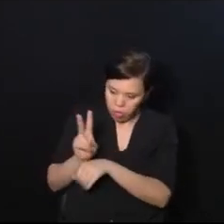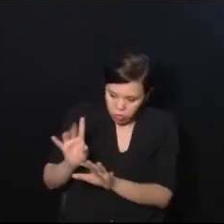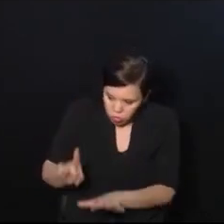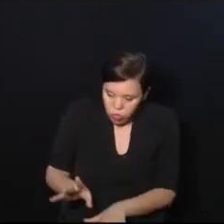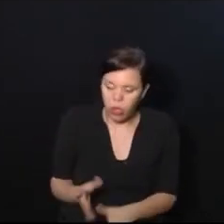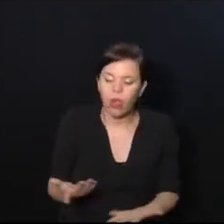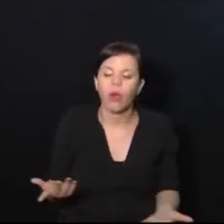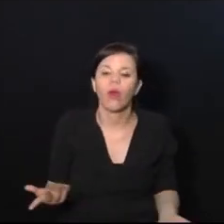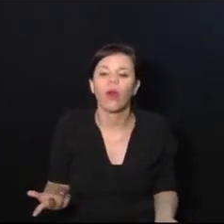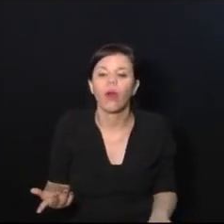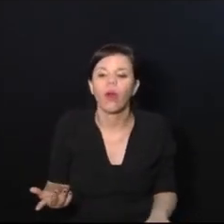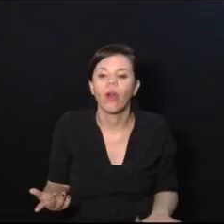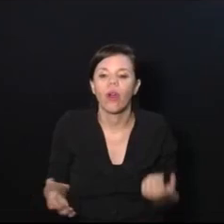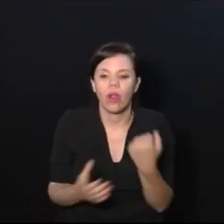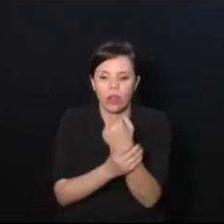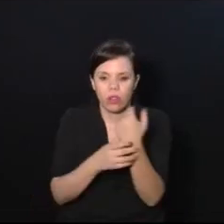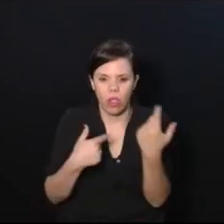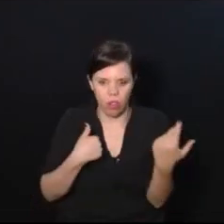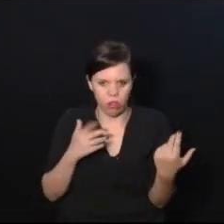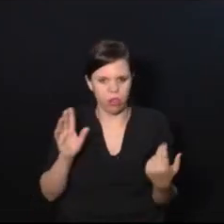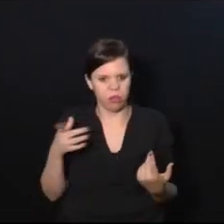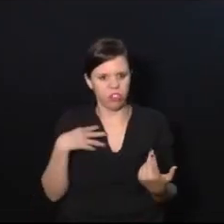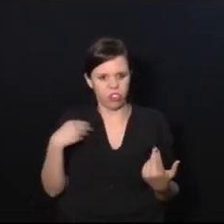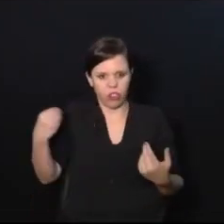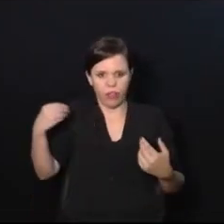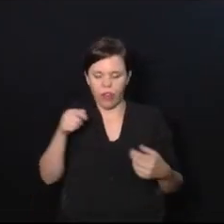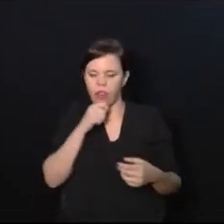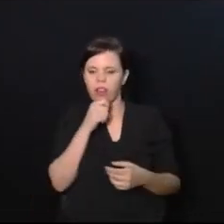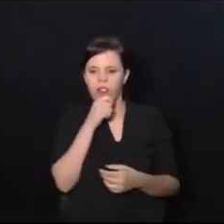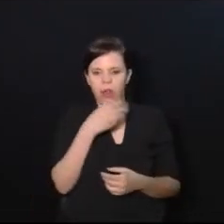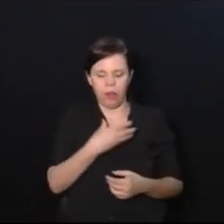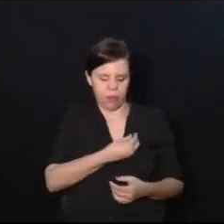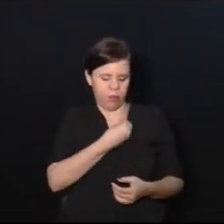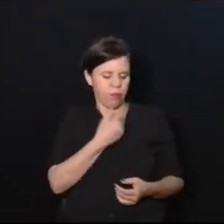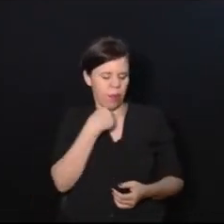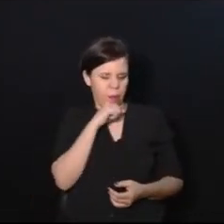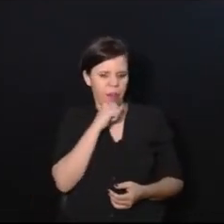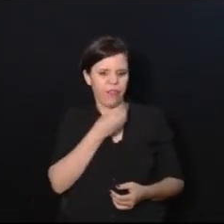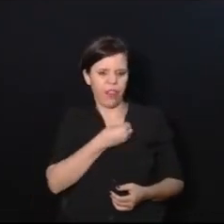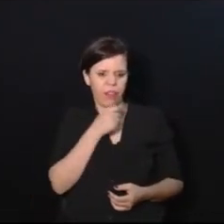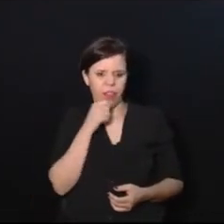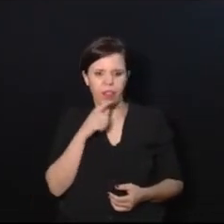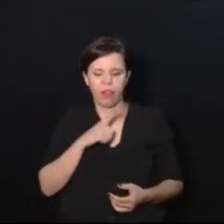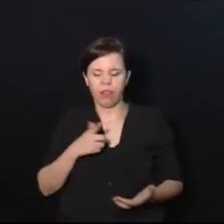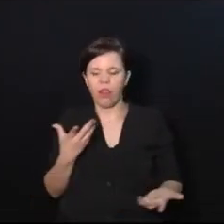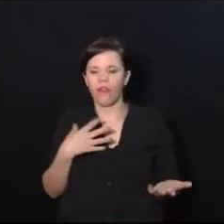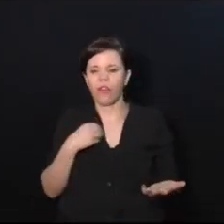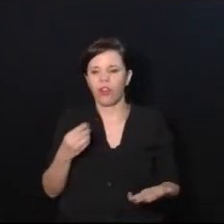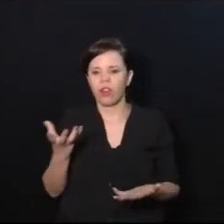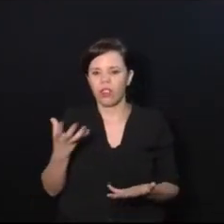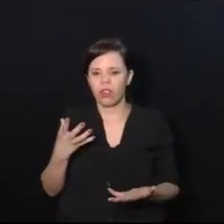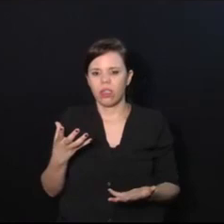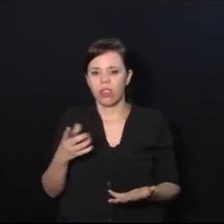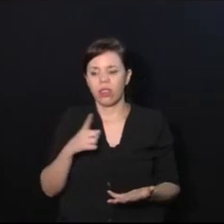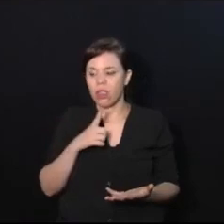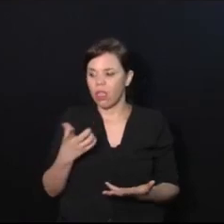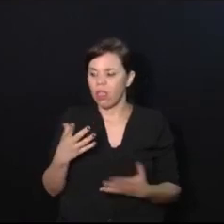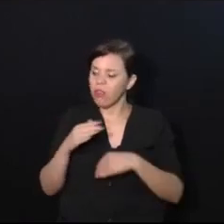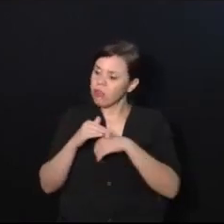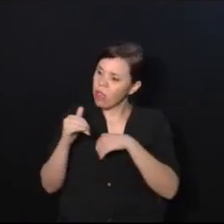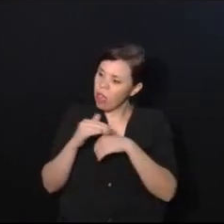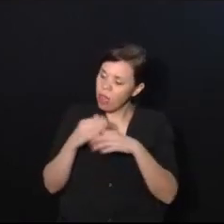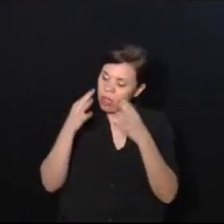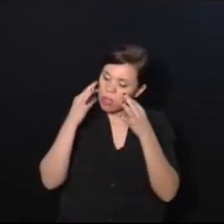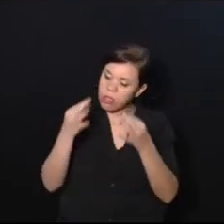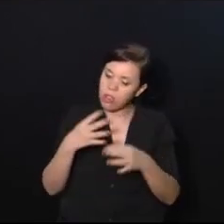Mas eu asseguro para vocês que eu já fui filho. Sou ainda que minha mãe é viva. A única coisa que um filho queria era ser filho. E